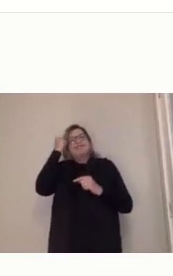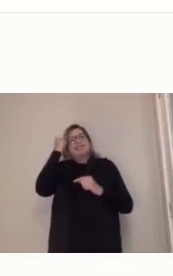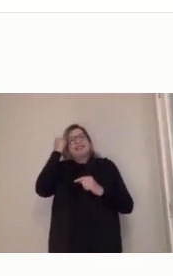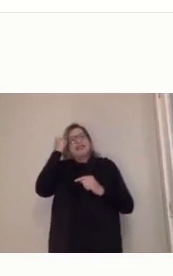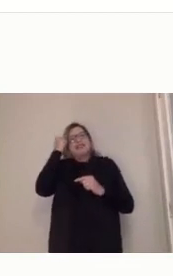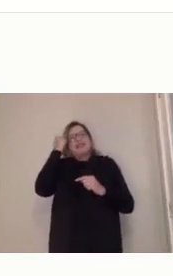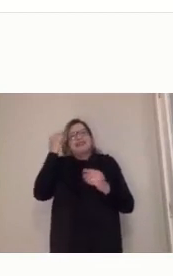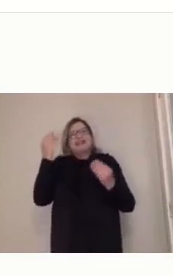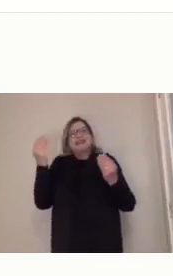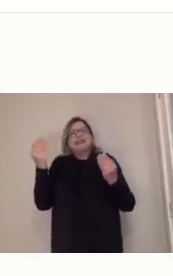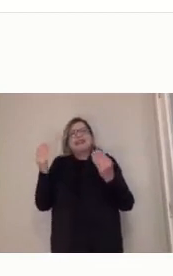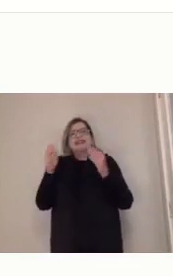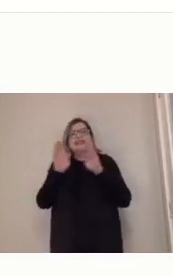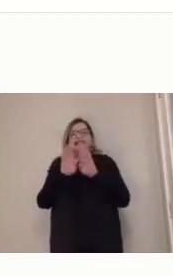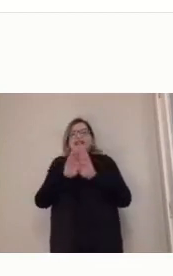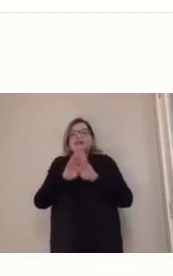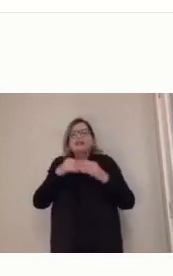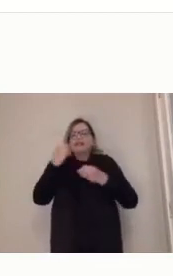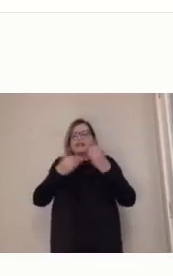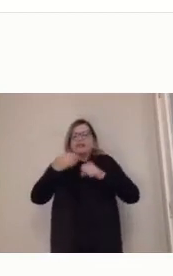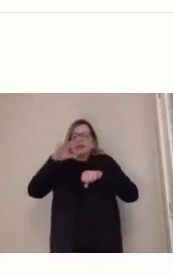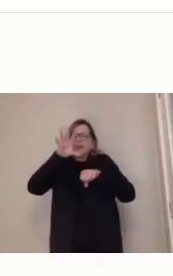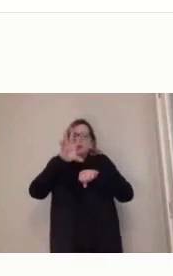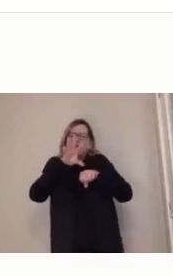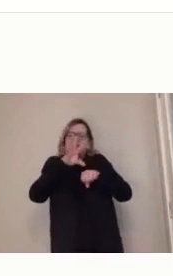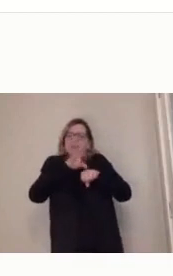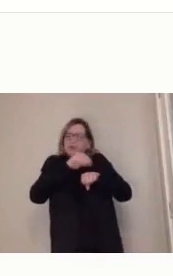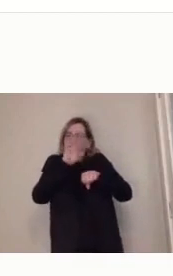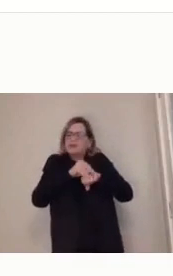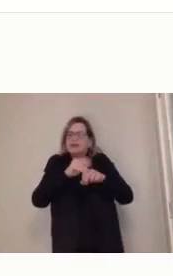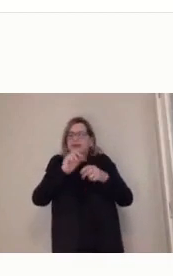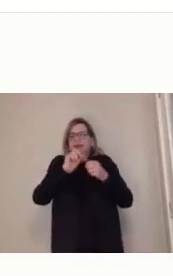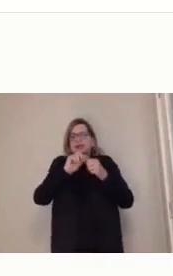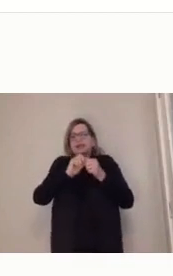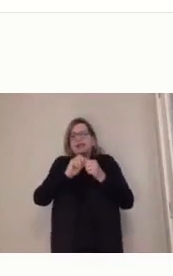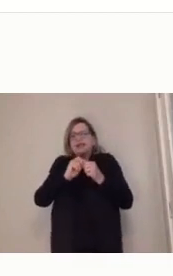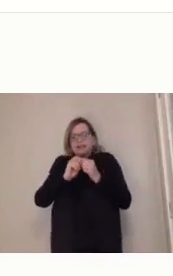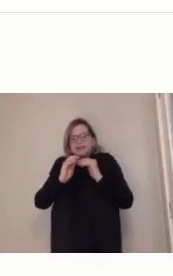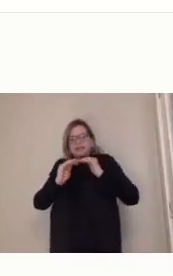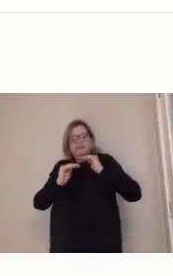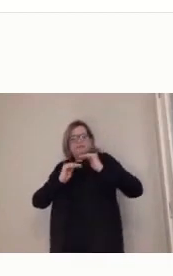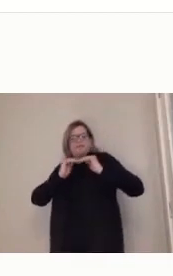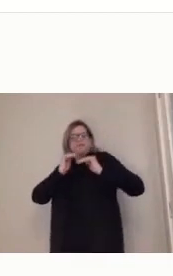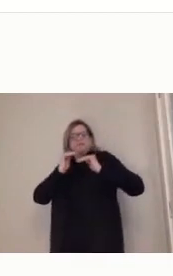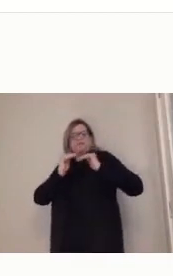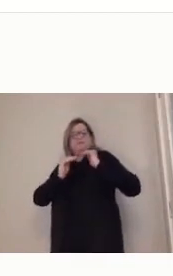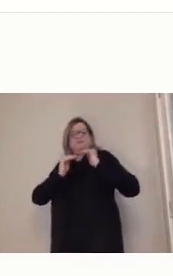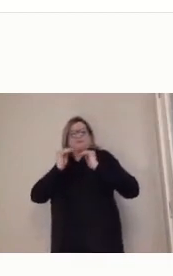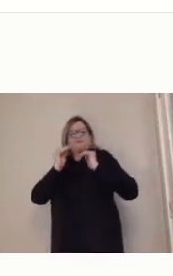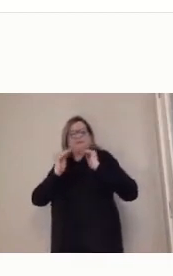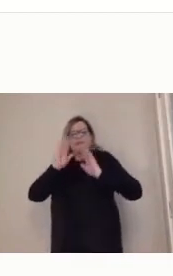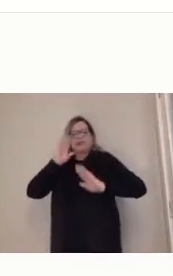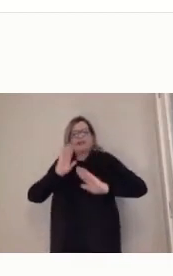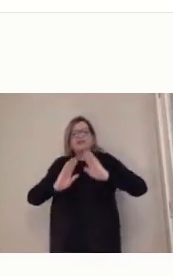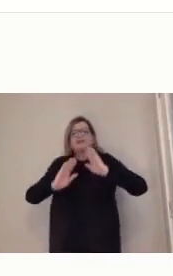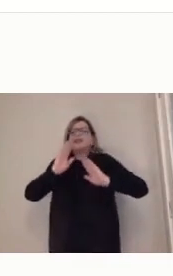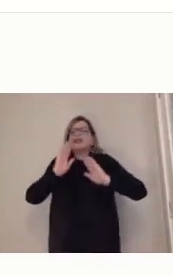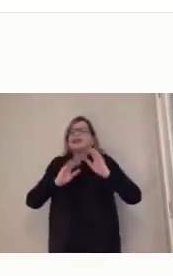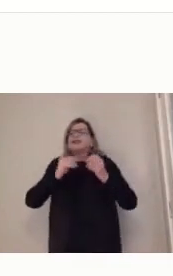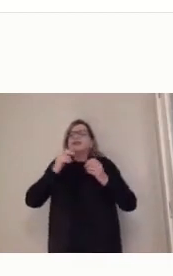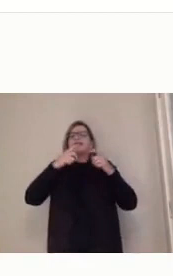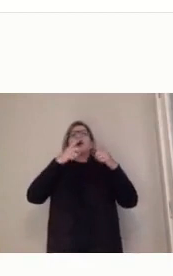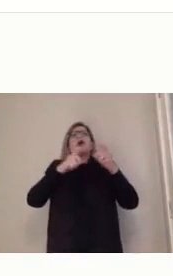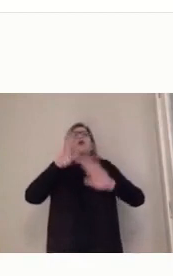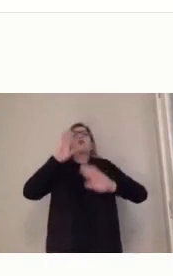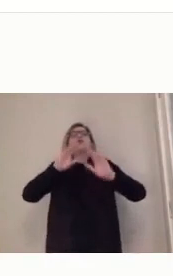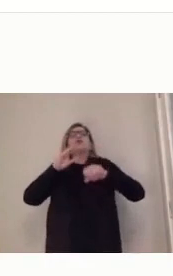conhecimento vai mostrando isso, e foi construindo isso, de que determinadas áreas do conhecimento são mais valorizadas do que